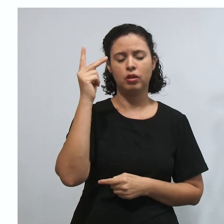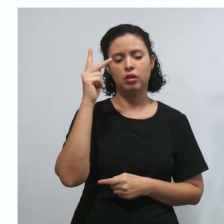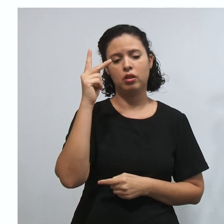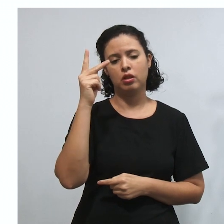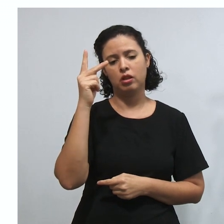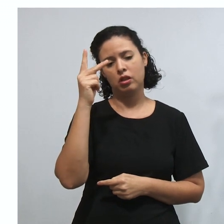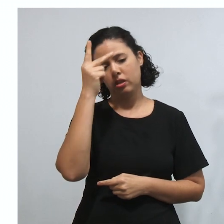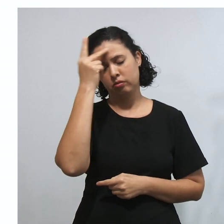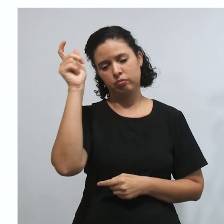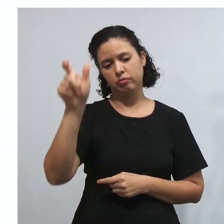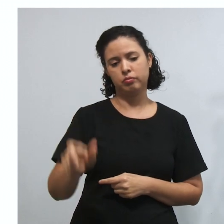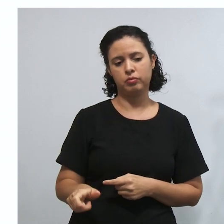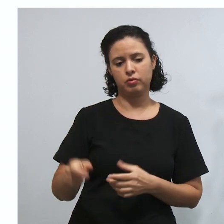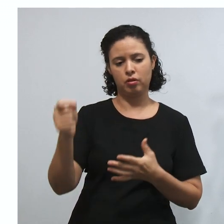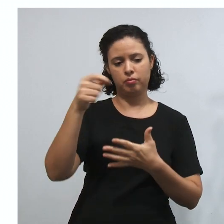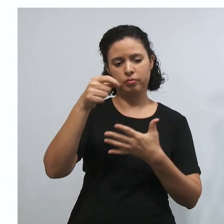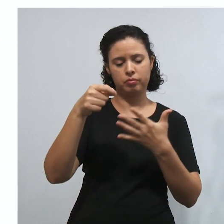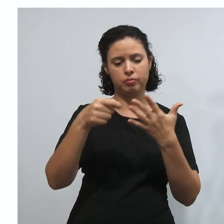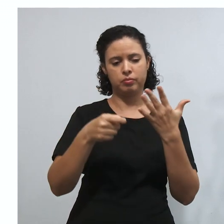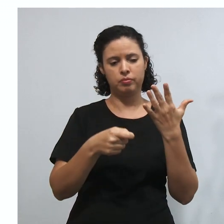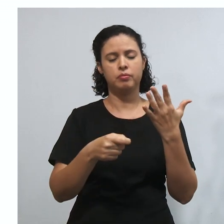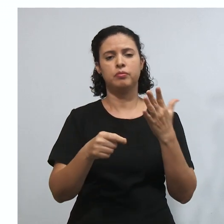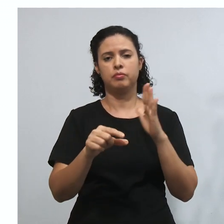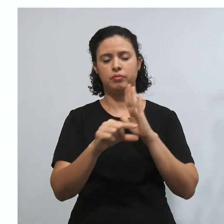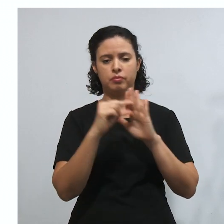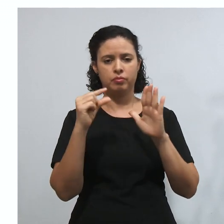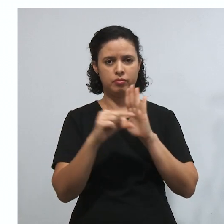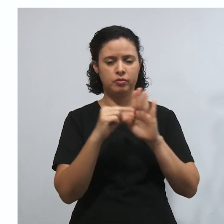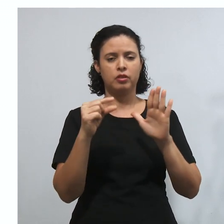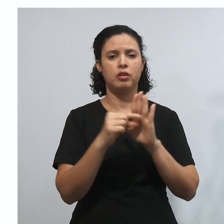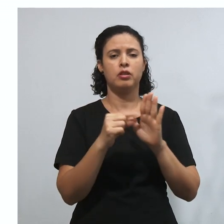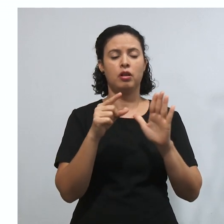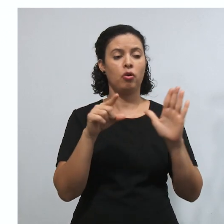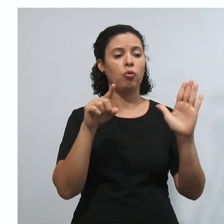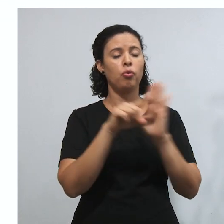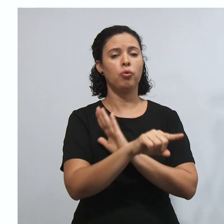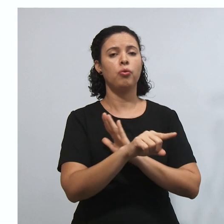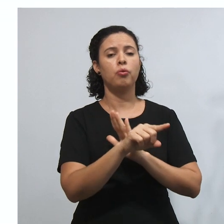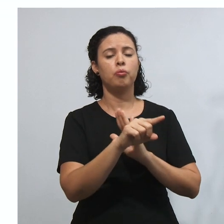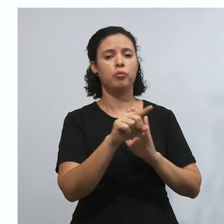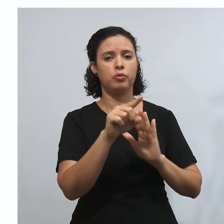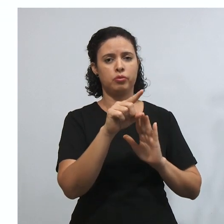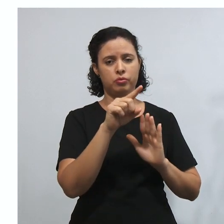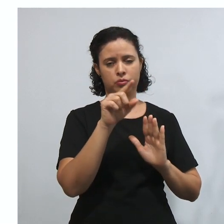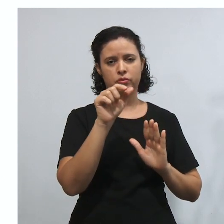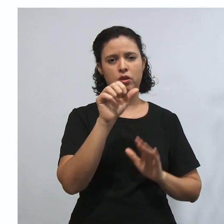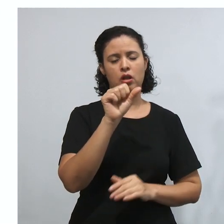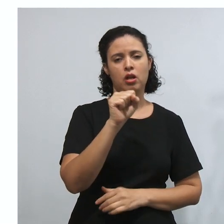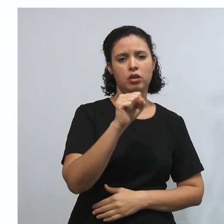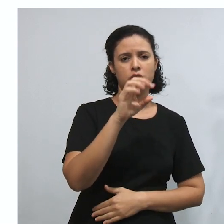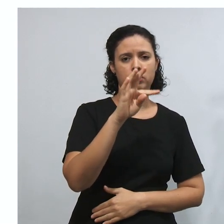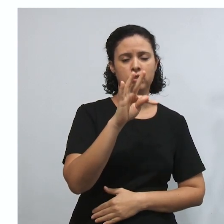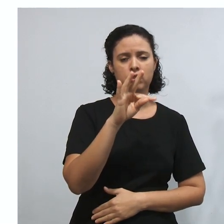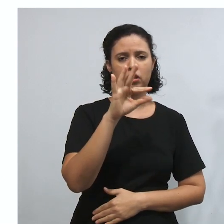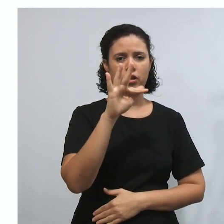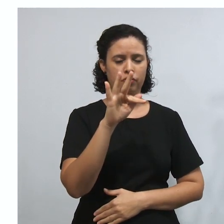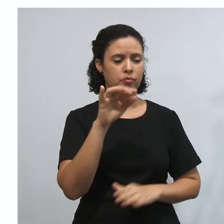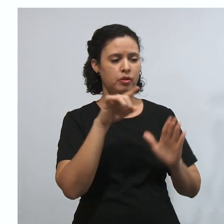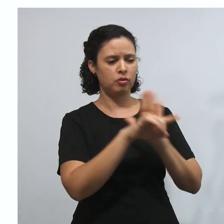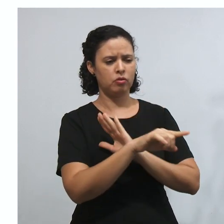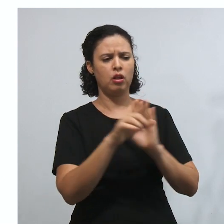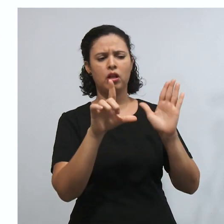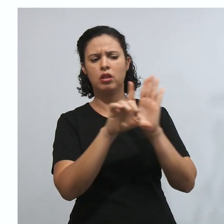estão provocando a STF para dizer a STF essa lei é inconstitucional. Concorda comigo? Ele vai querer